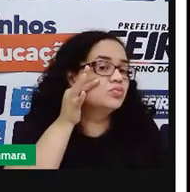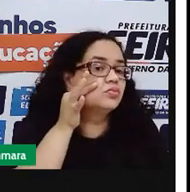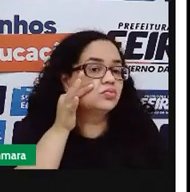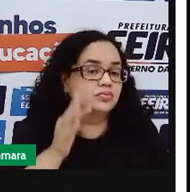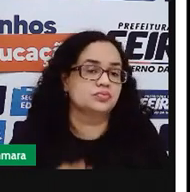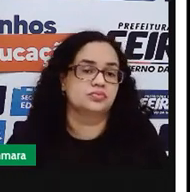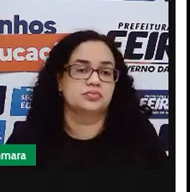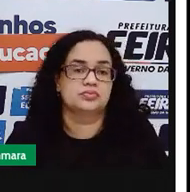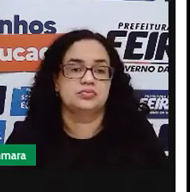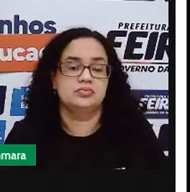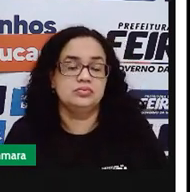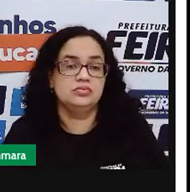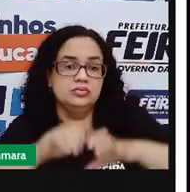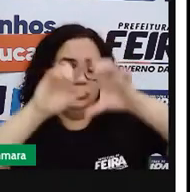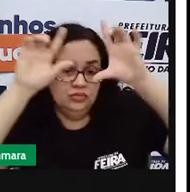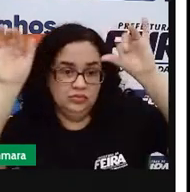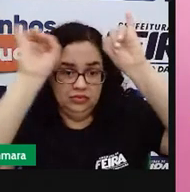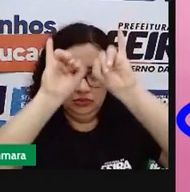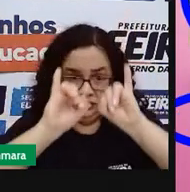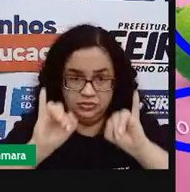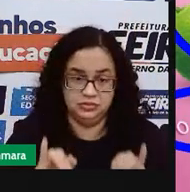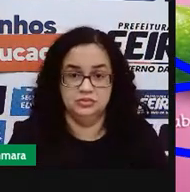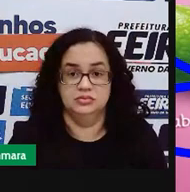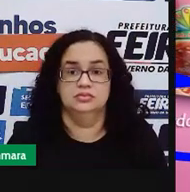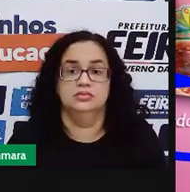estampado na embalagem.